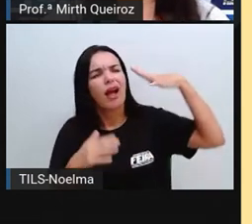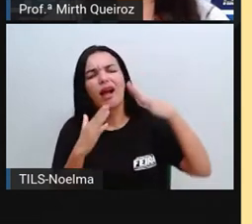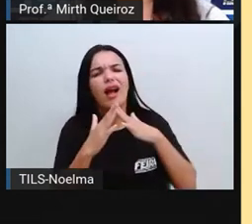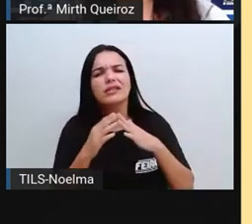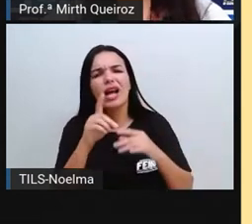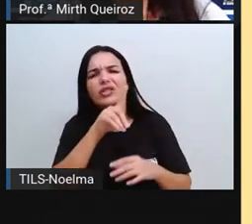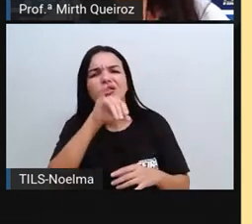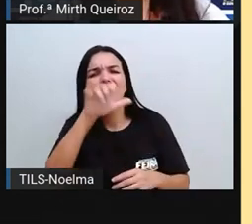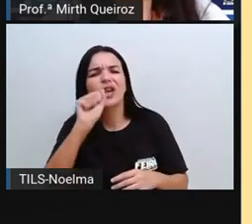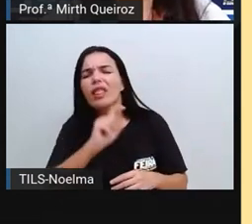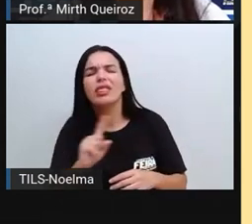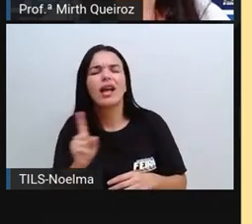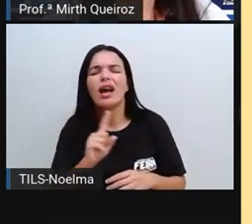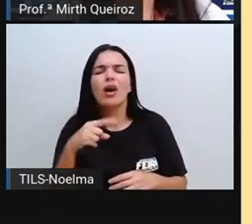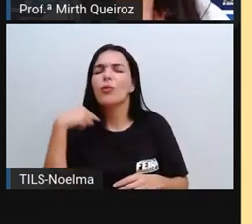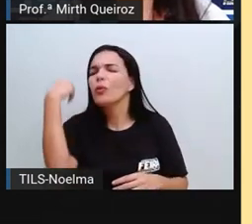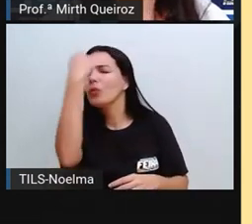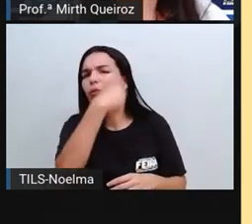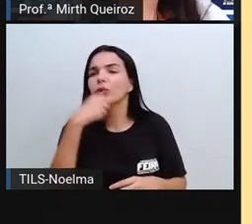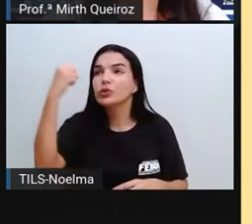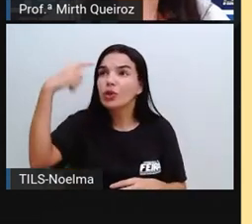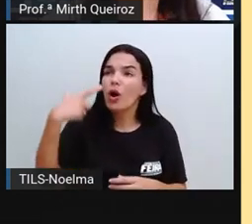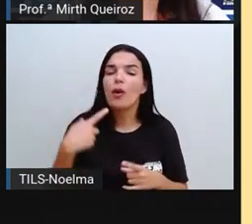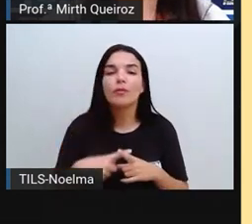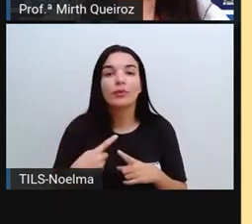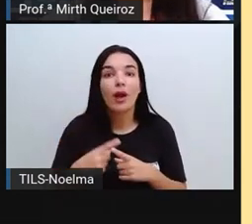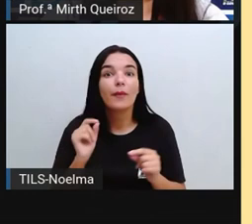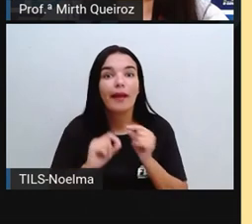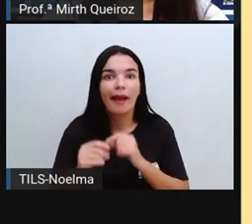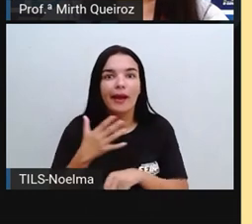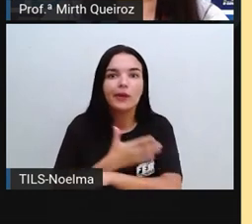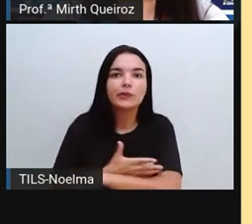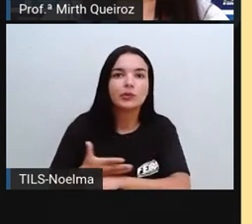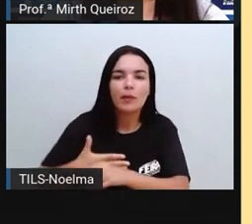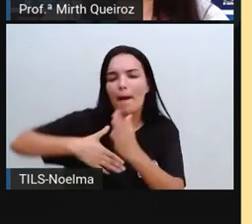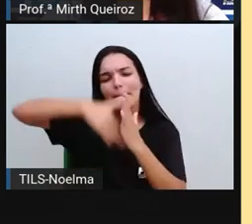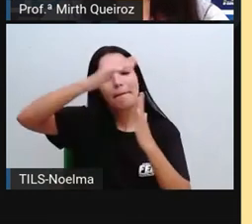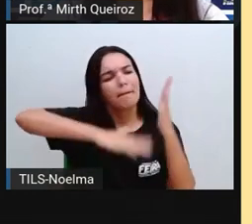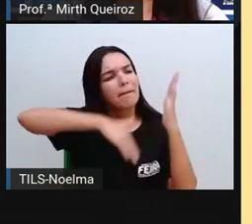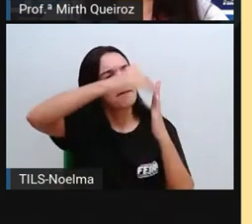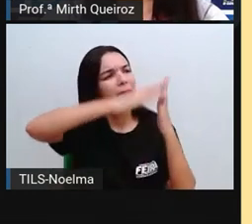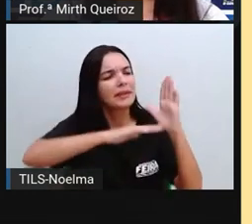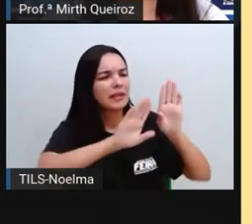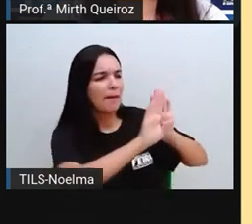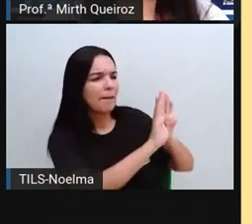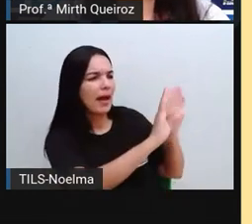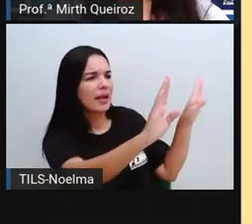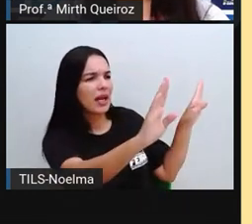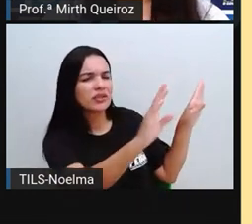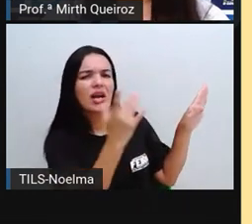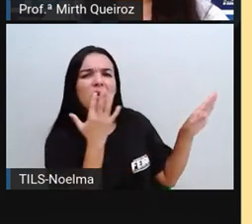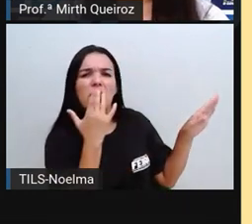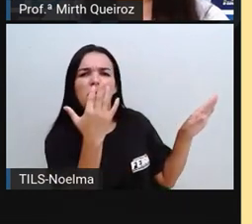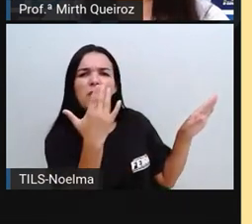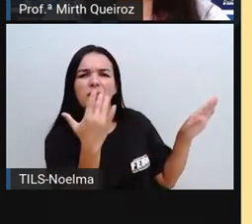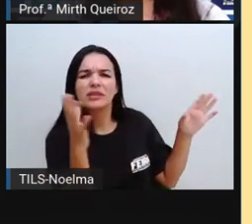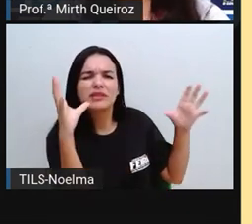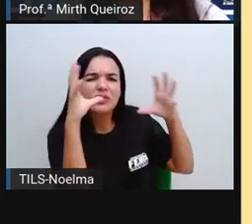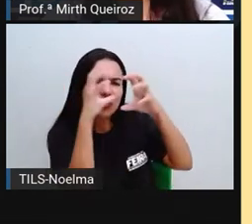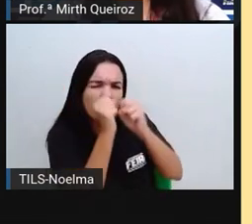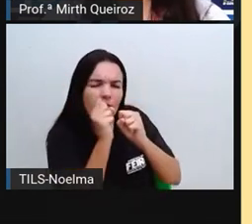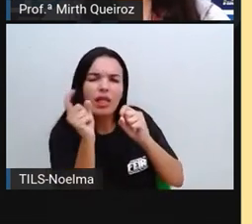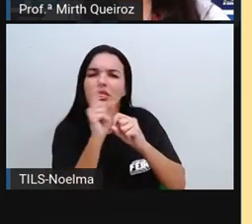casa, né? Porque muitas pessoas costumam pintar as paredes com cores escuras. Cores escuras